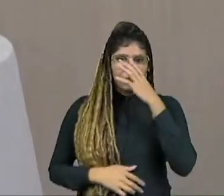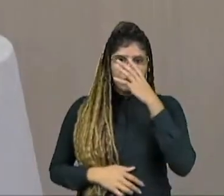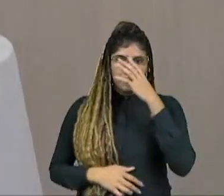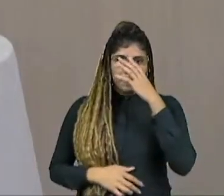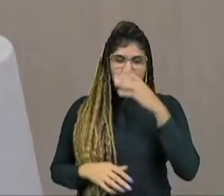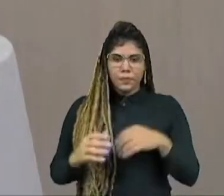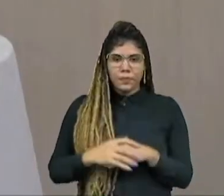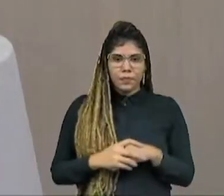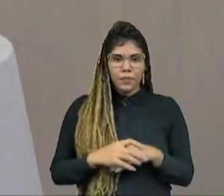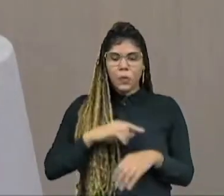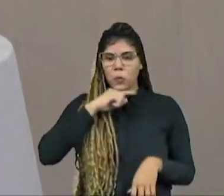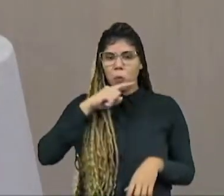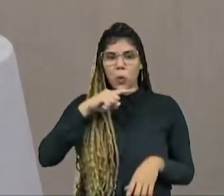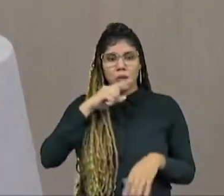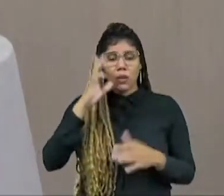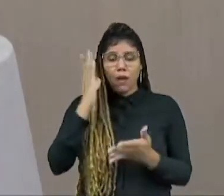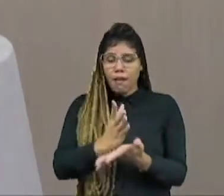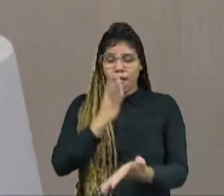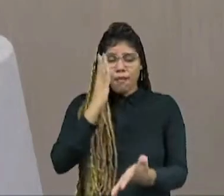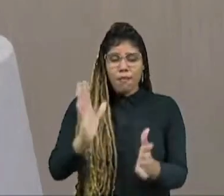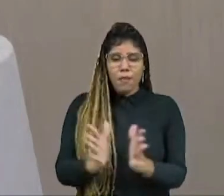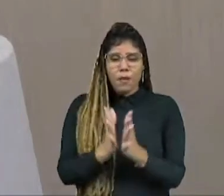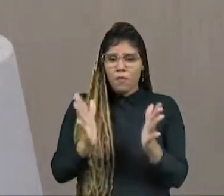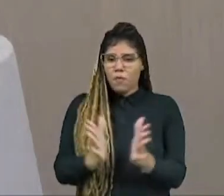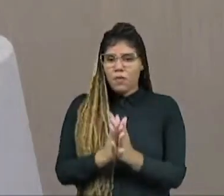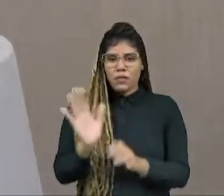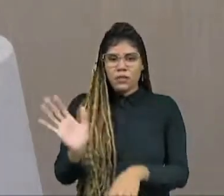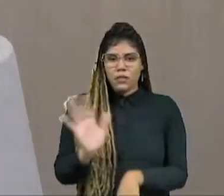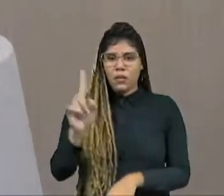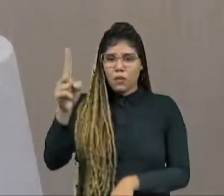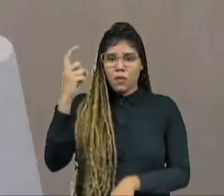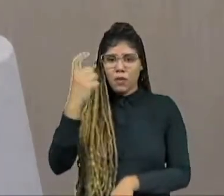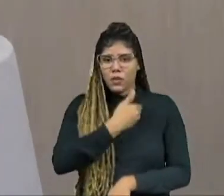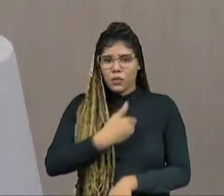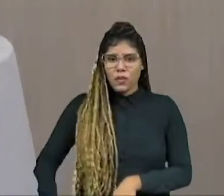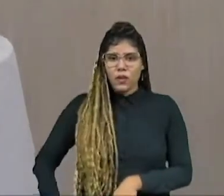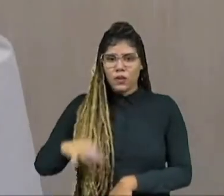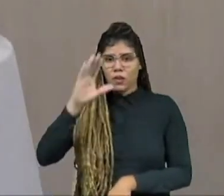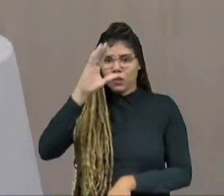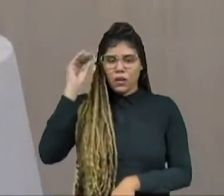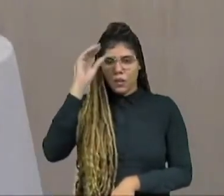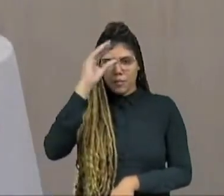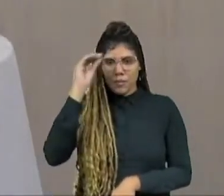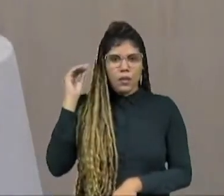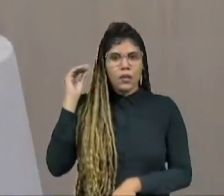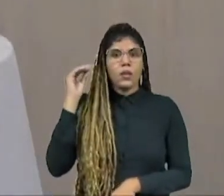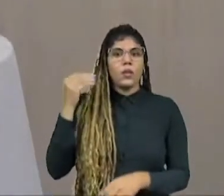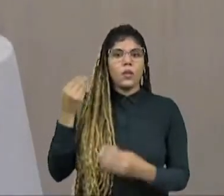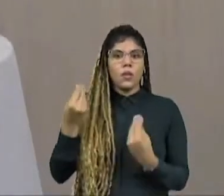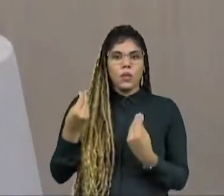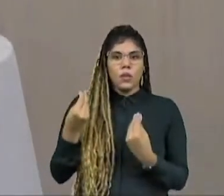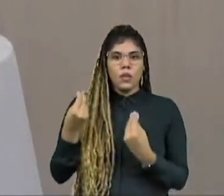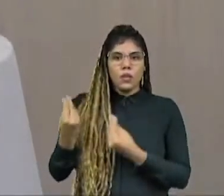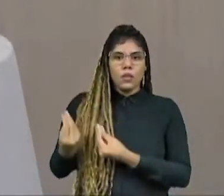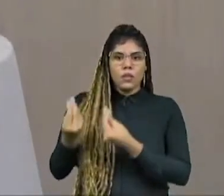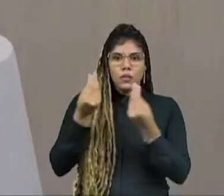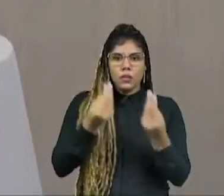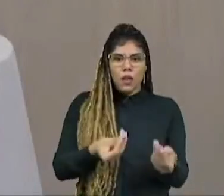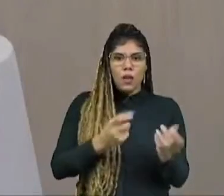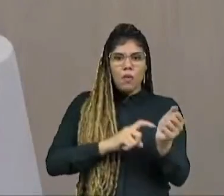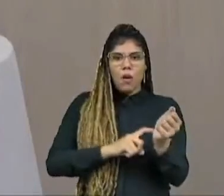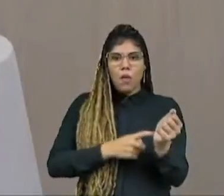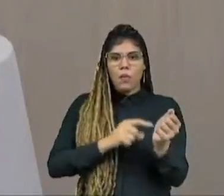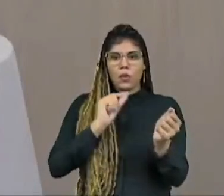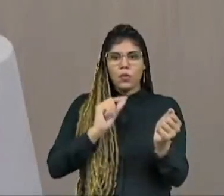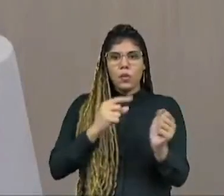Ceará. Ao contrário, aumentou. Aumentou ao ponto do ex-governador Camilo ter entregue para o seu colega o